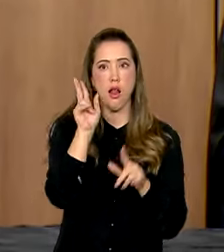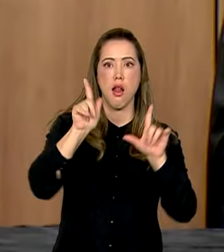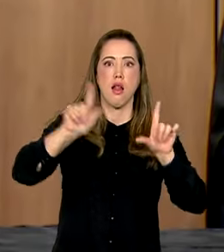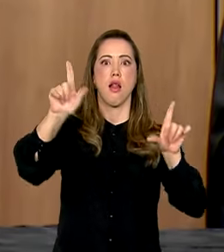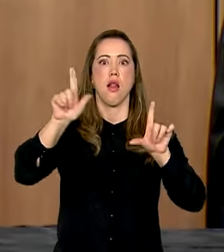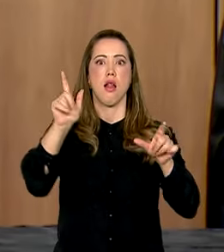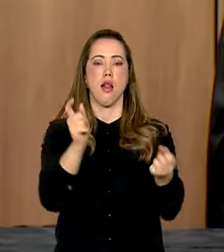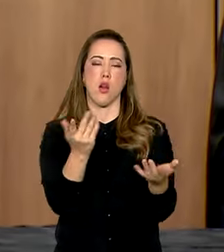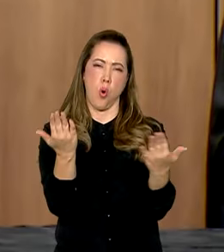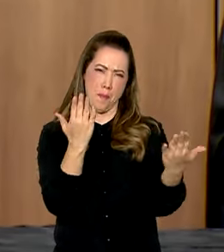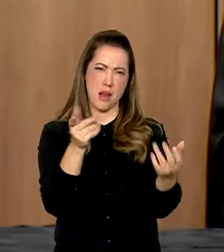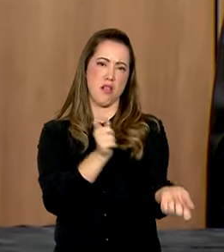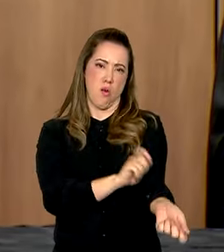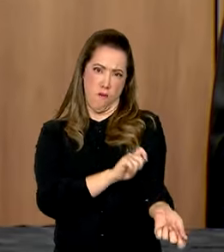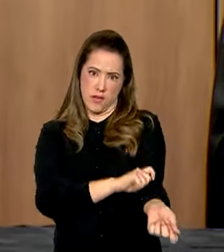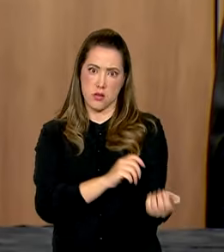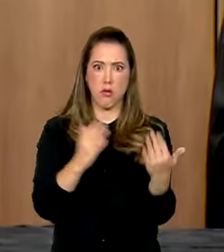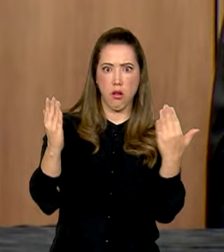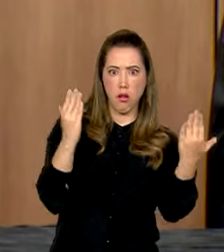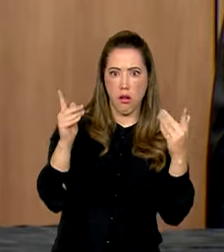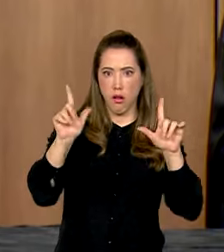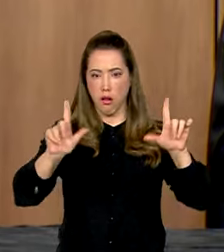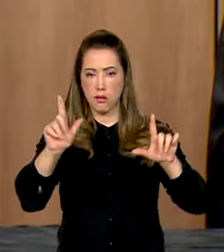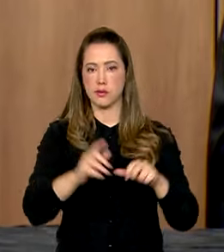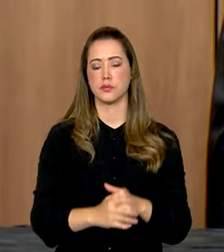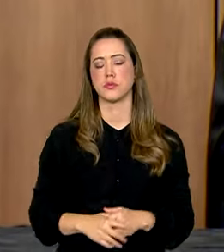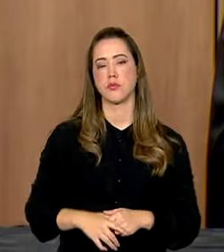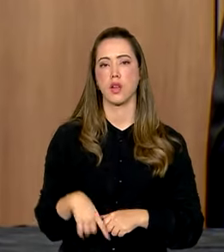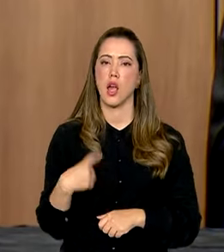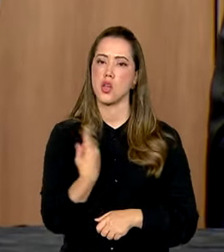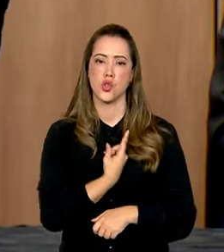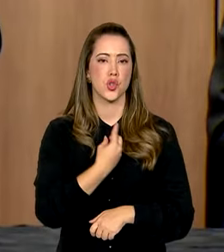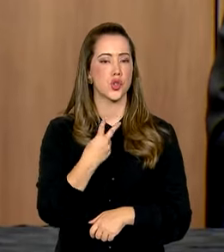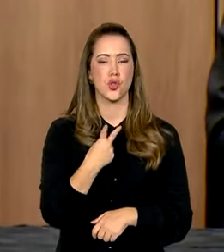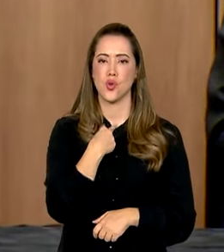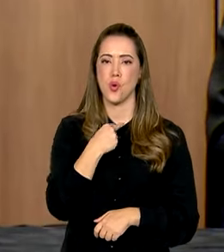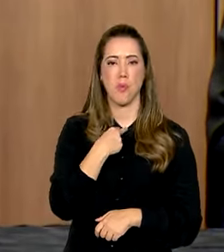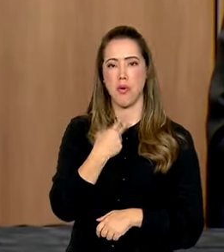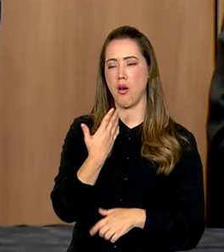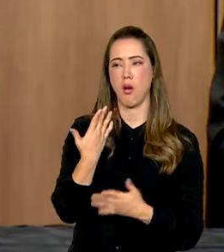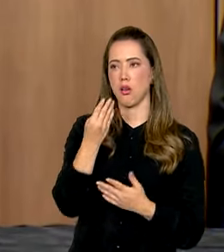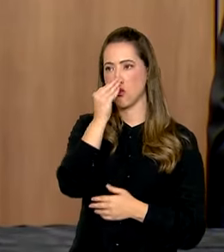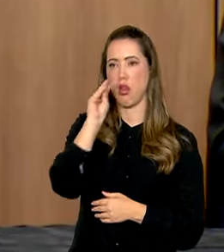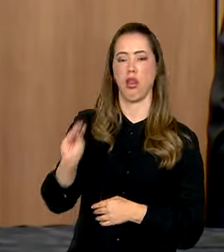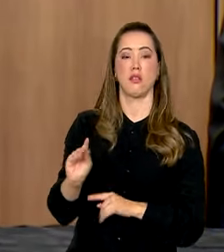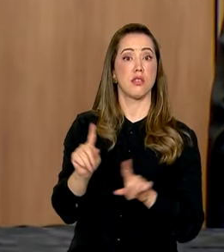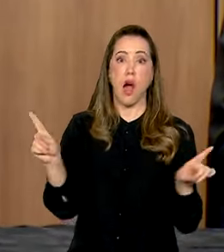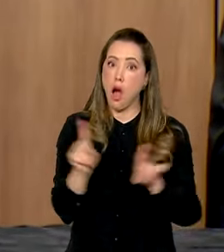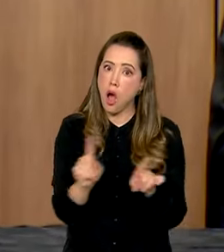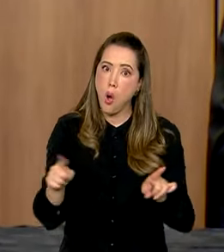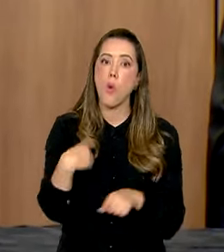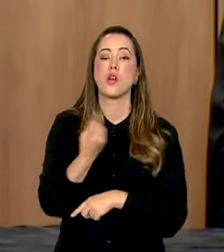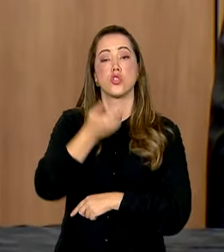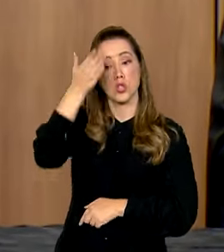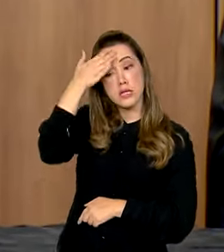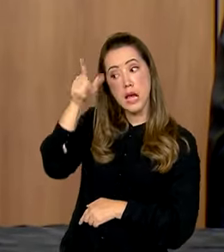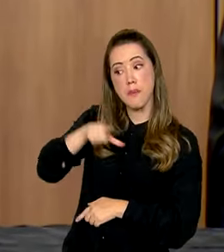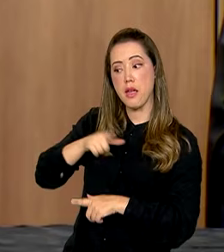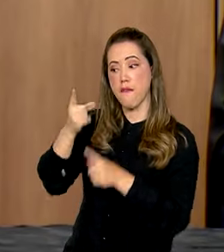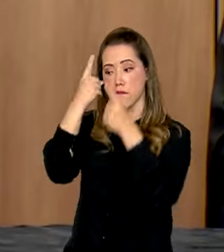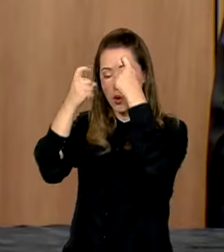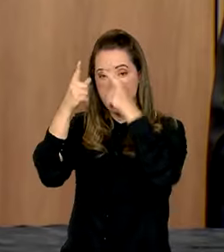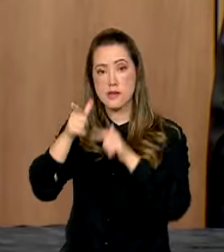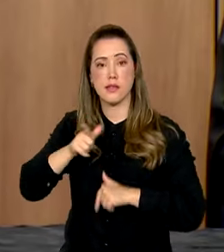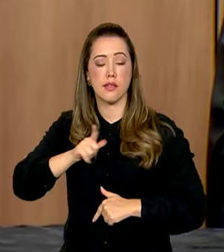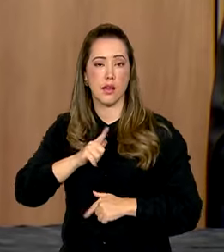Nós não pudemos nos curvar. Nós sabemos que o etos da violência por aí está. Mas